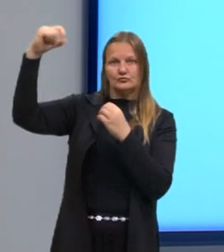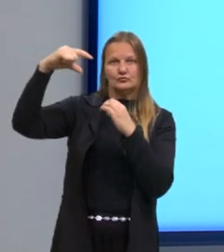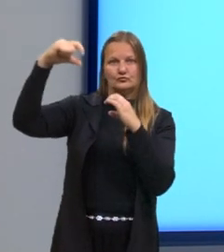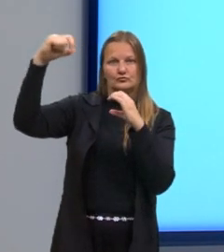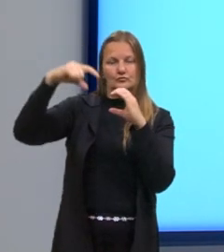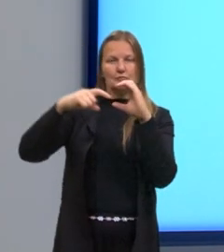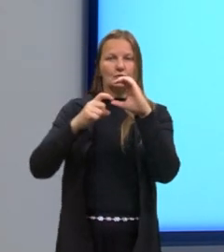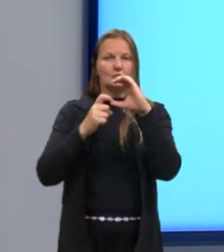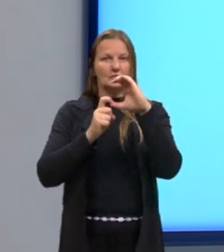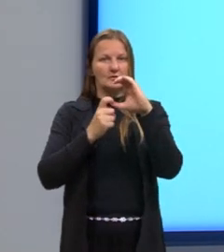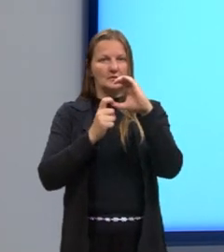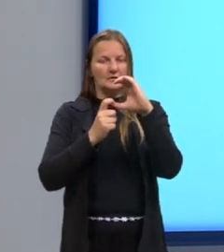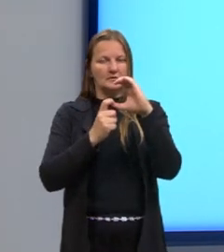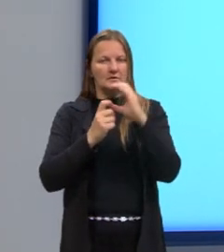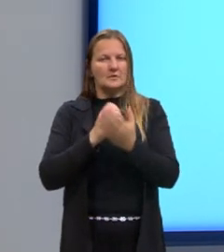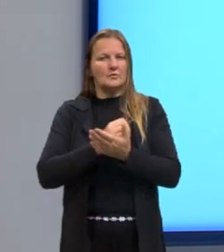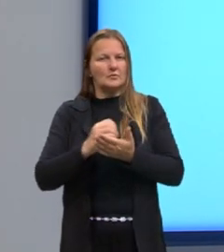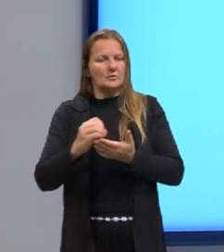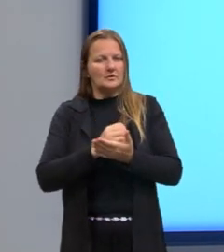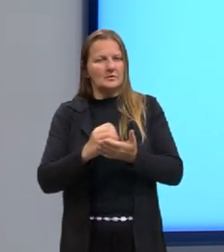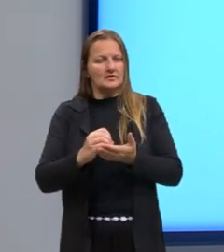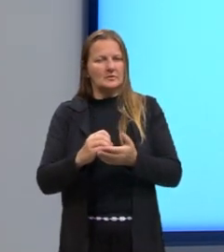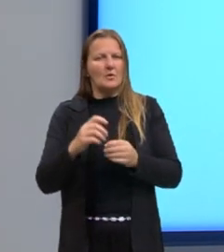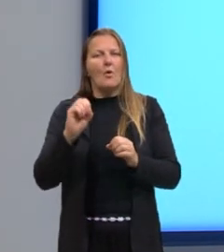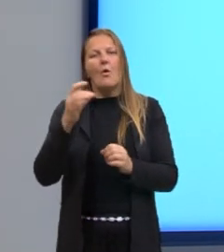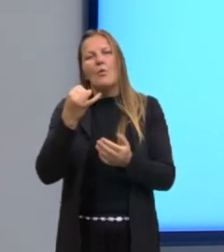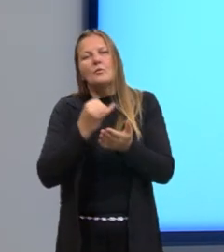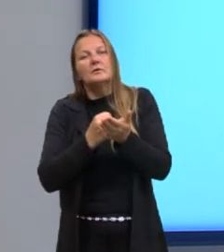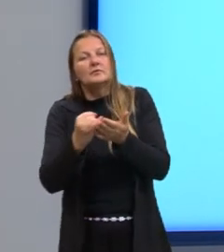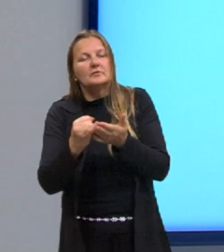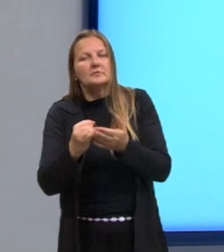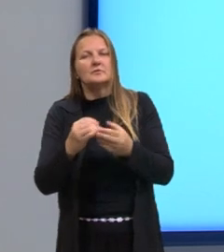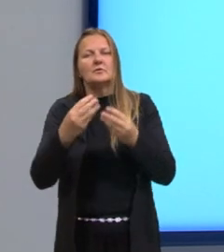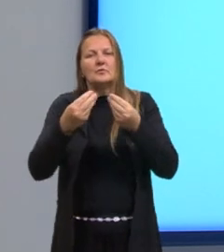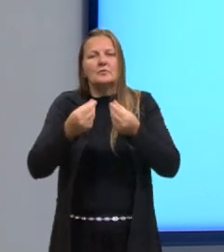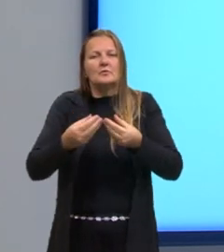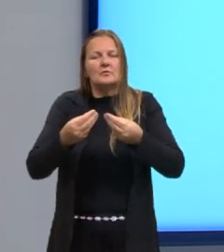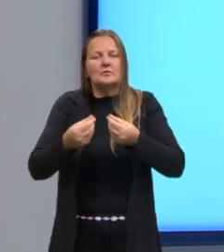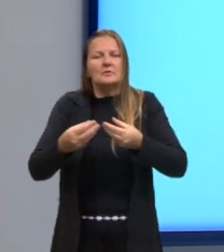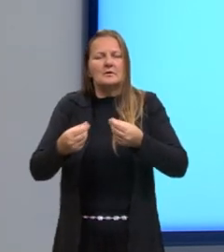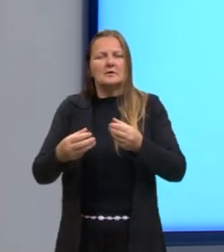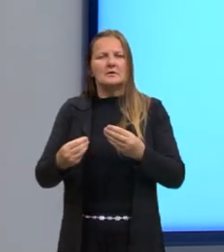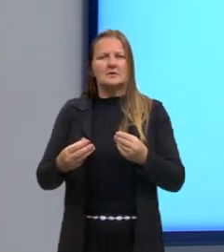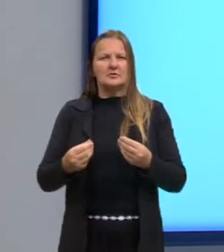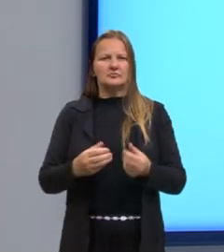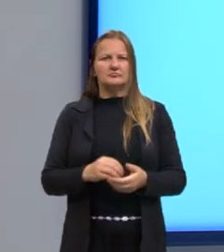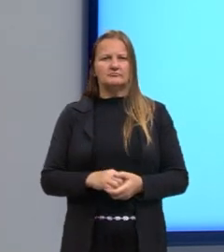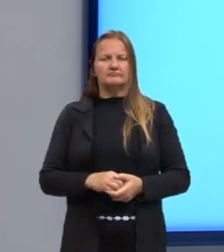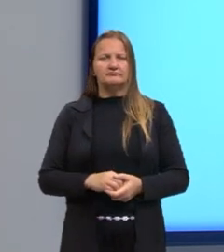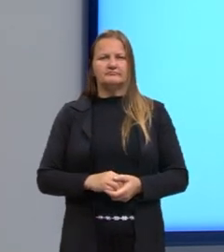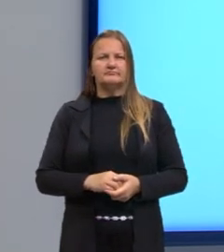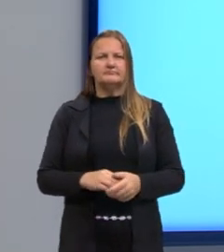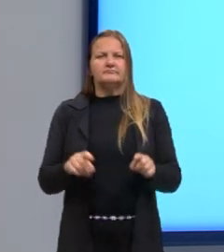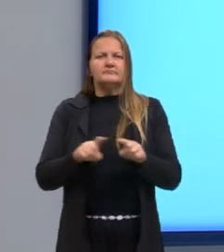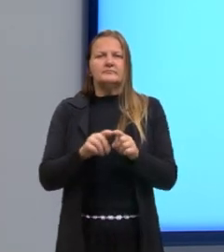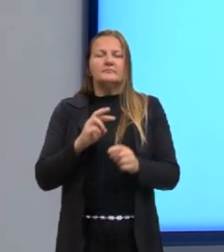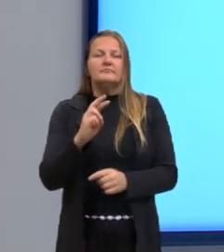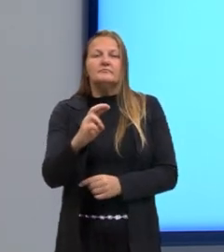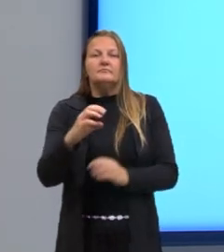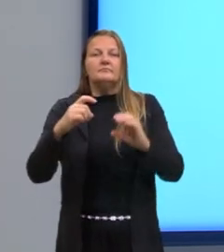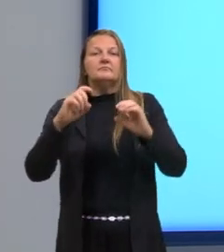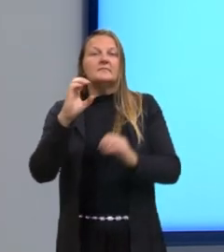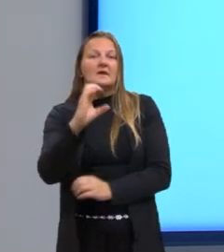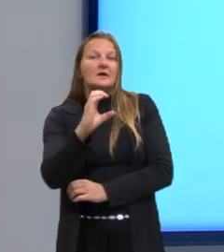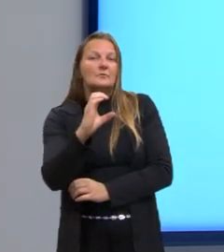compostos inorgânicos é eventualmente degradado pelos organismos, resultando em fontes de carbono